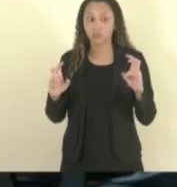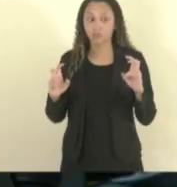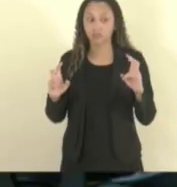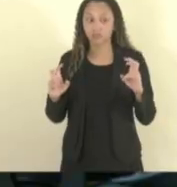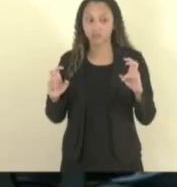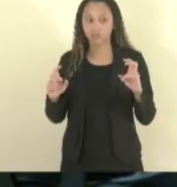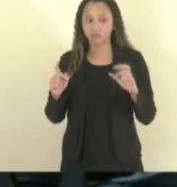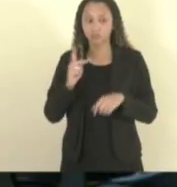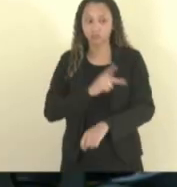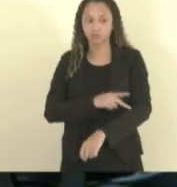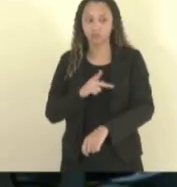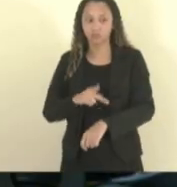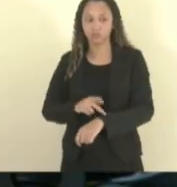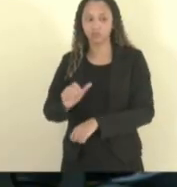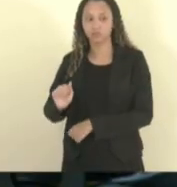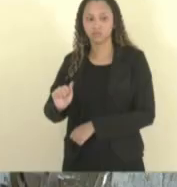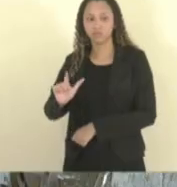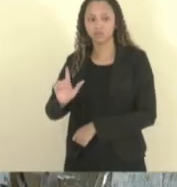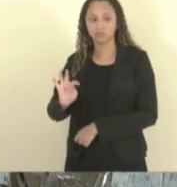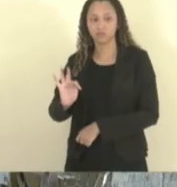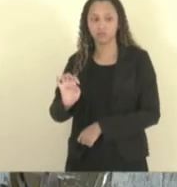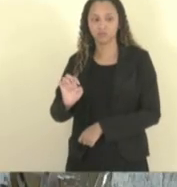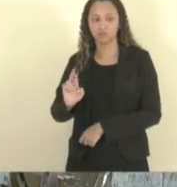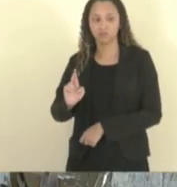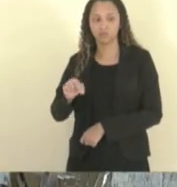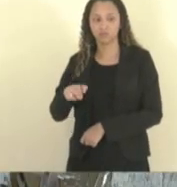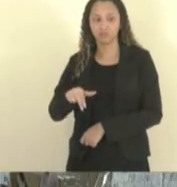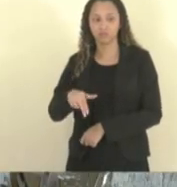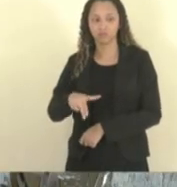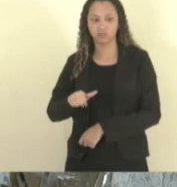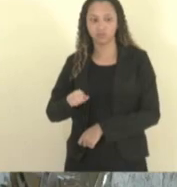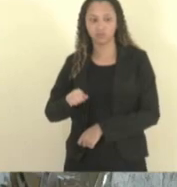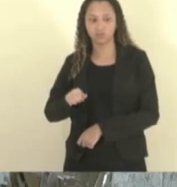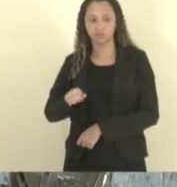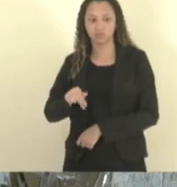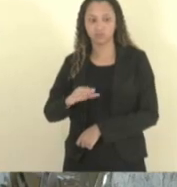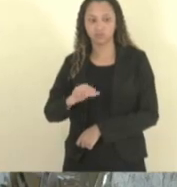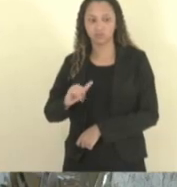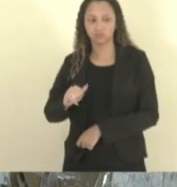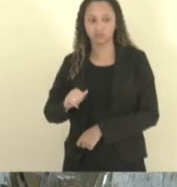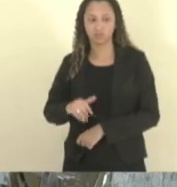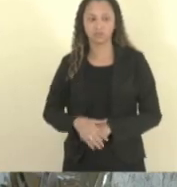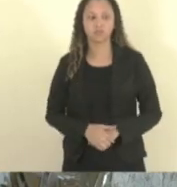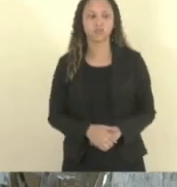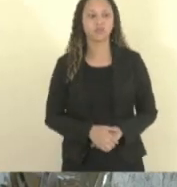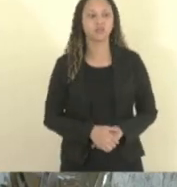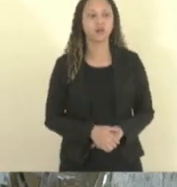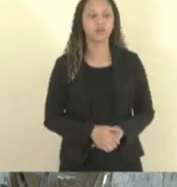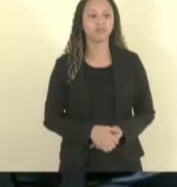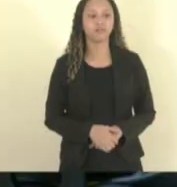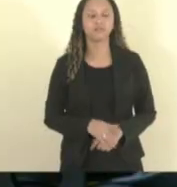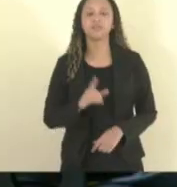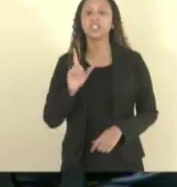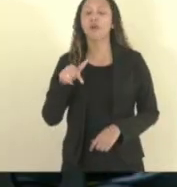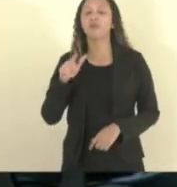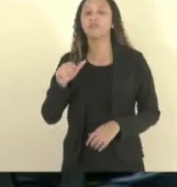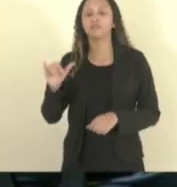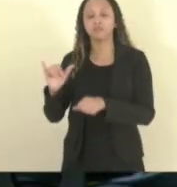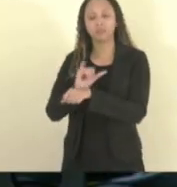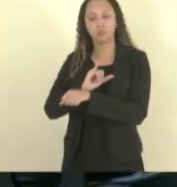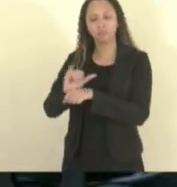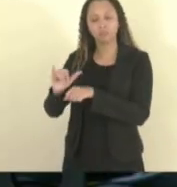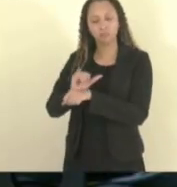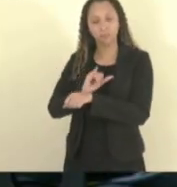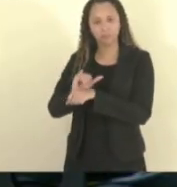Tem aqui a... Ah, tá. Vossa excelência pode... Peguei de surpresa, hein? A alternância é um método que busca a